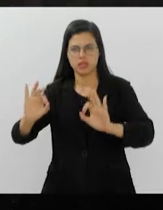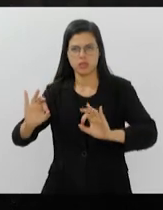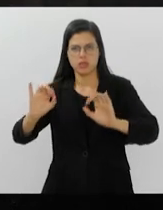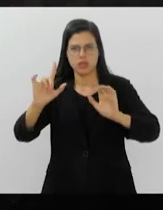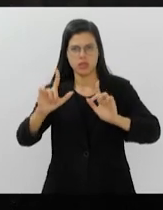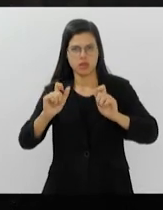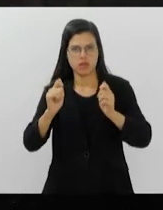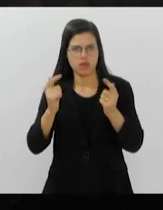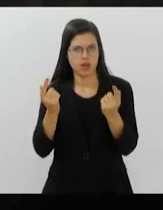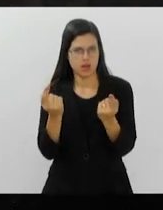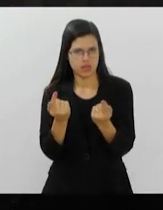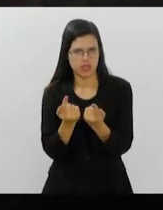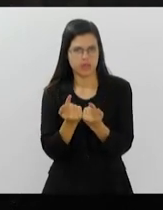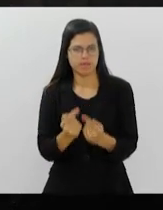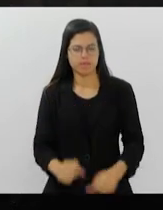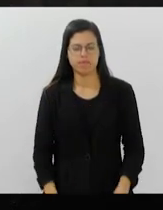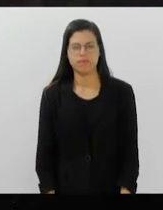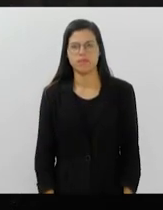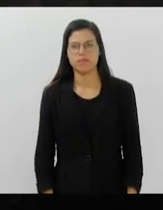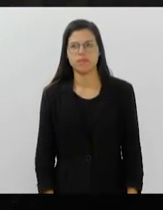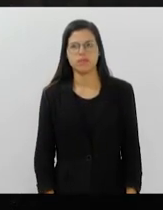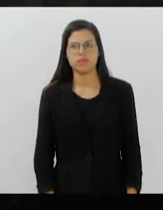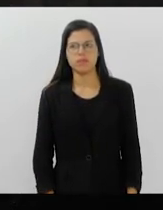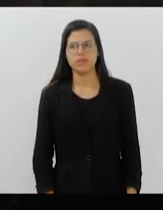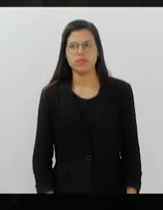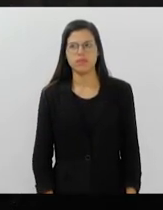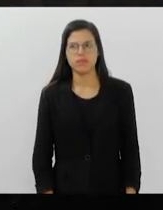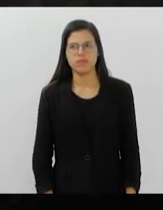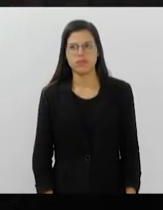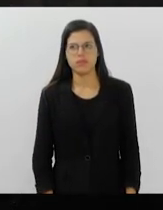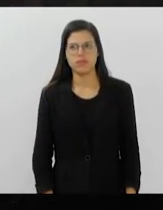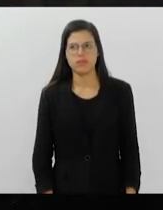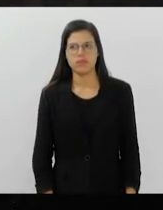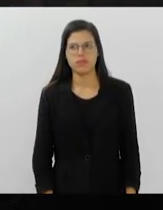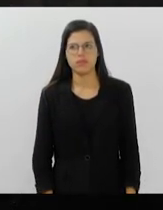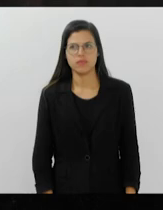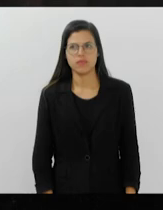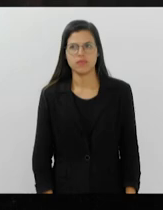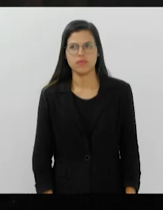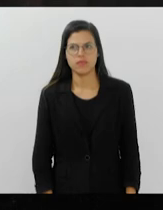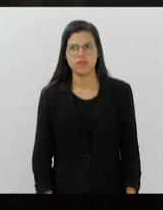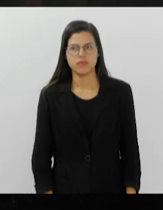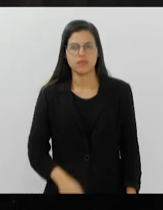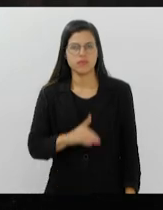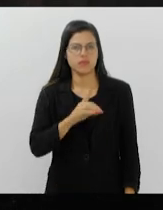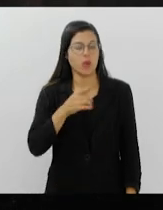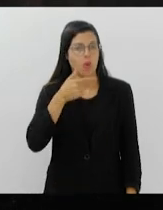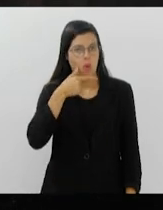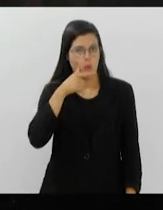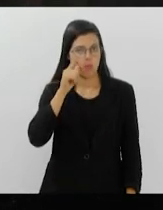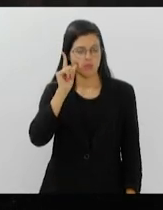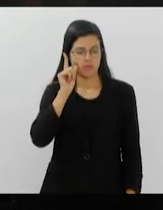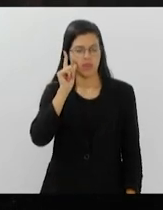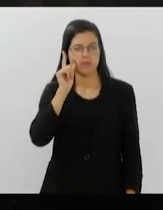da TV Alerj. No dia de ontem,